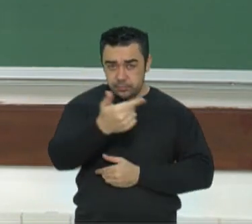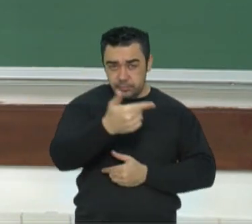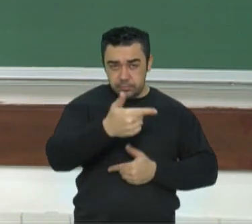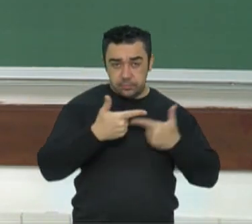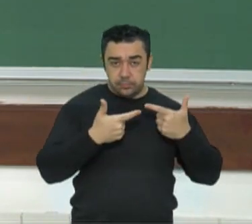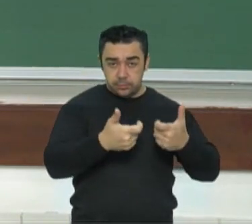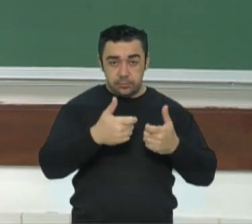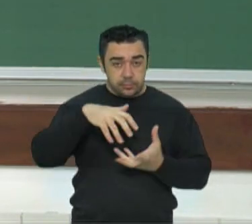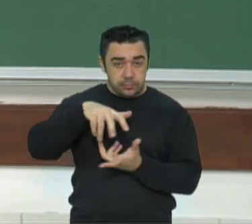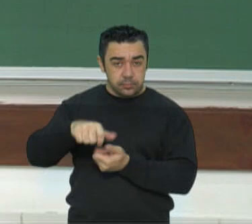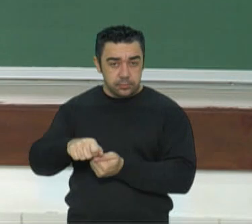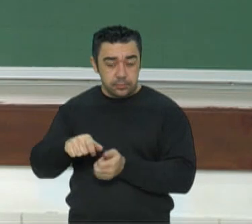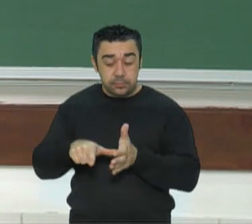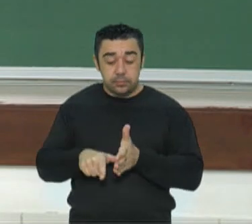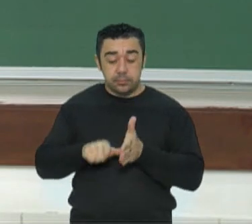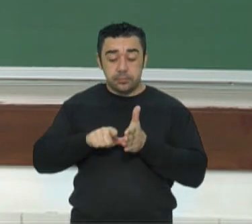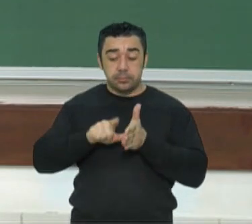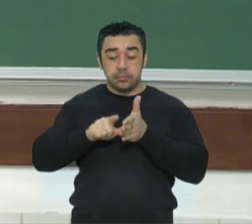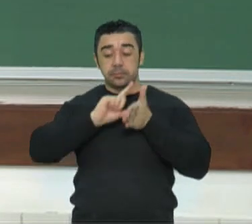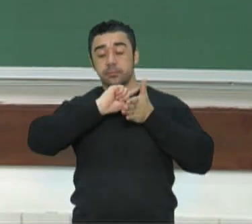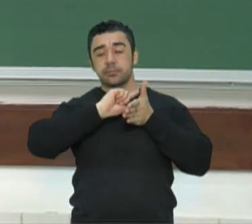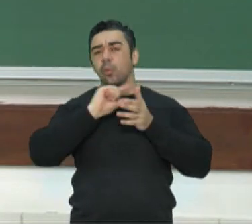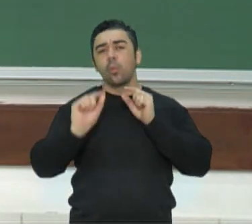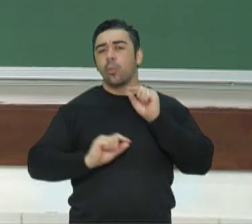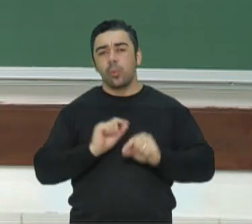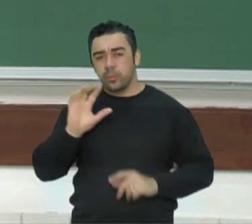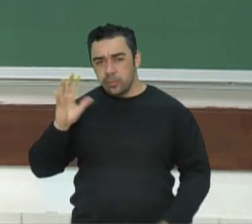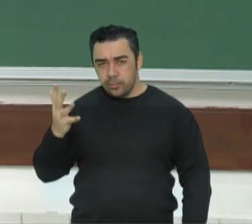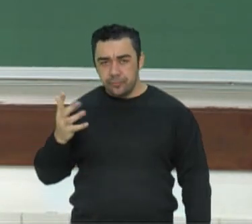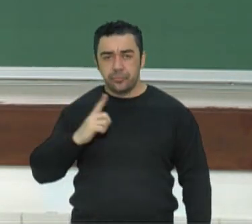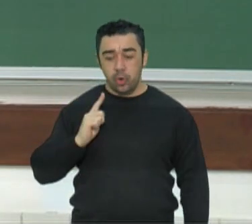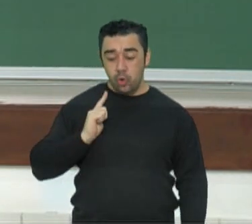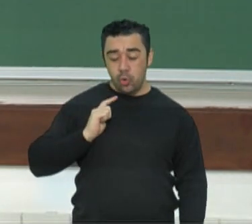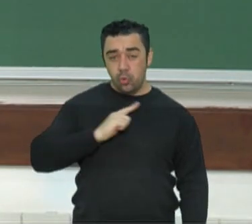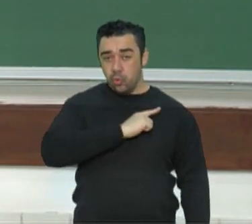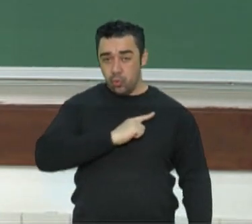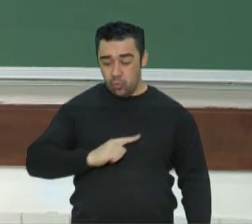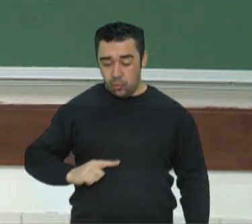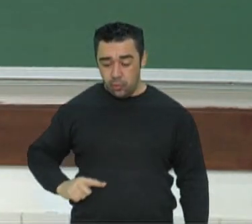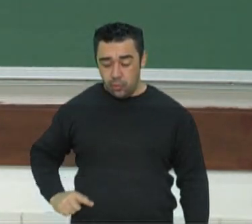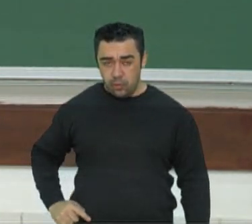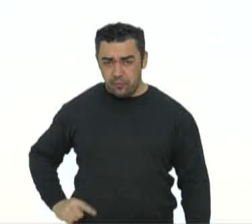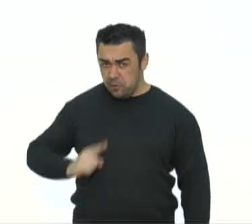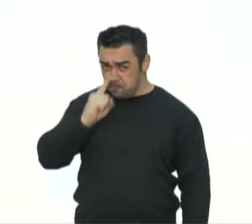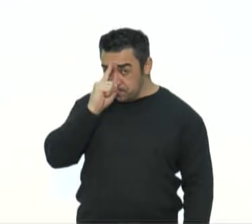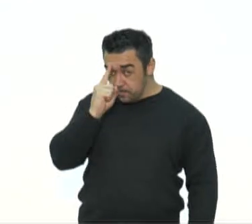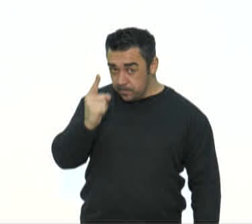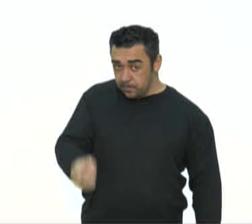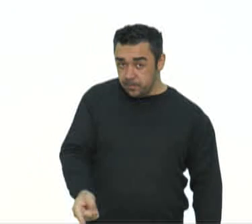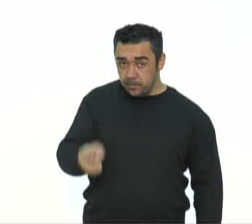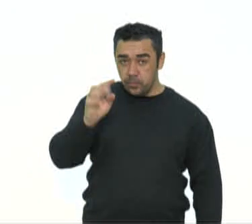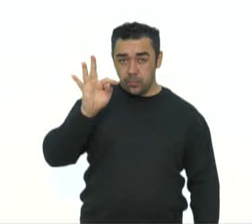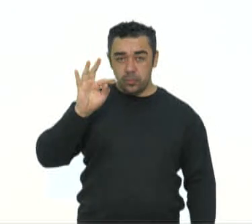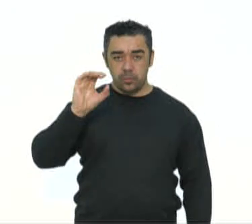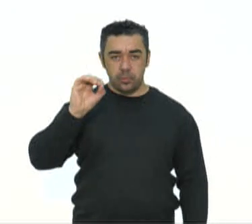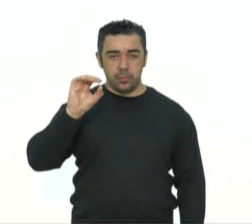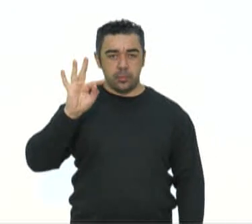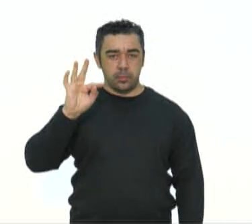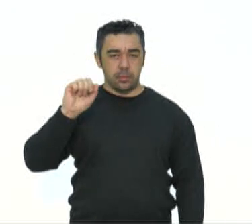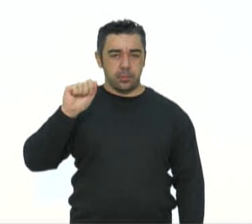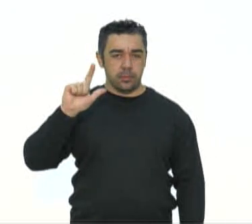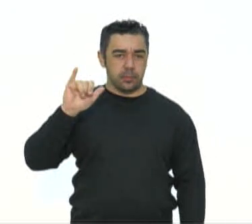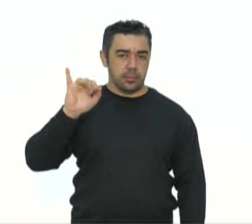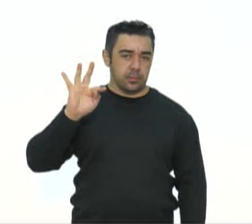Mundial, a gente começa antes. Governos totalitários. Então, olha aí. As origens